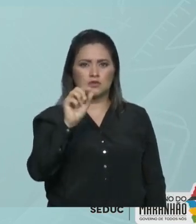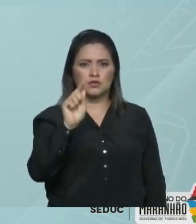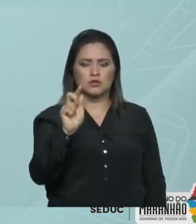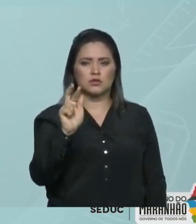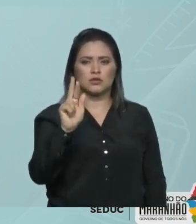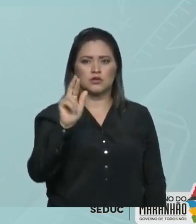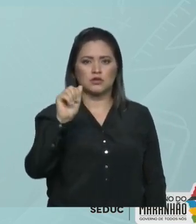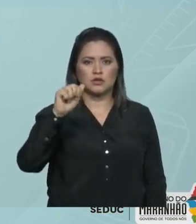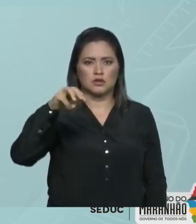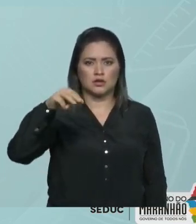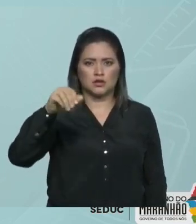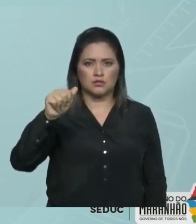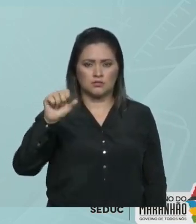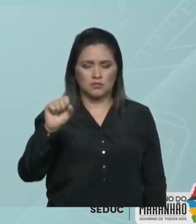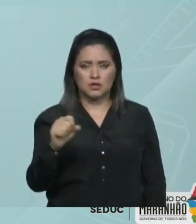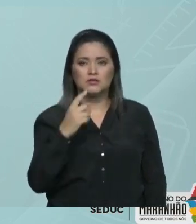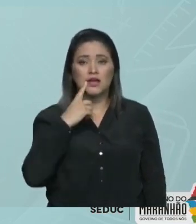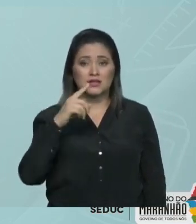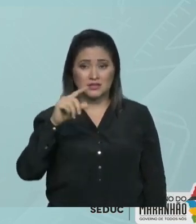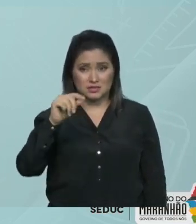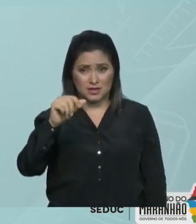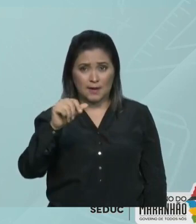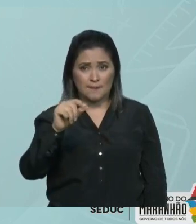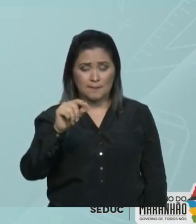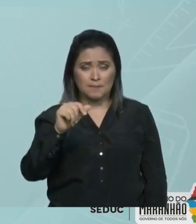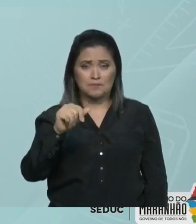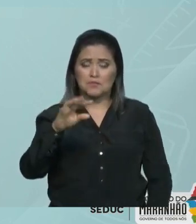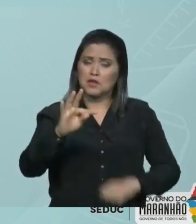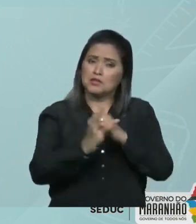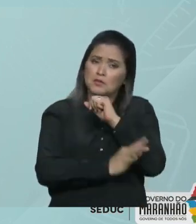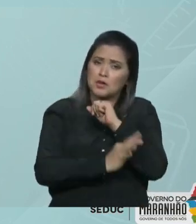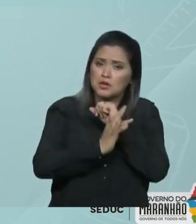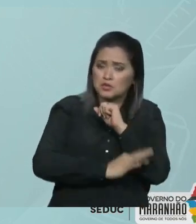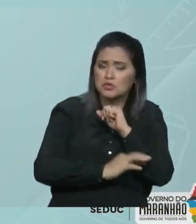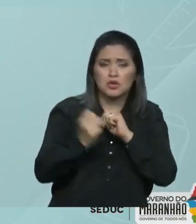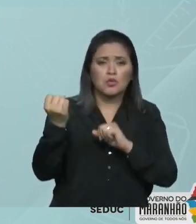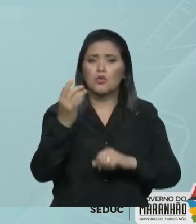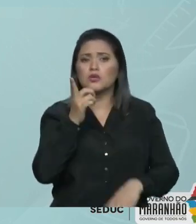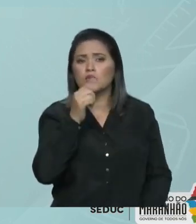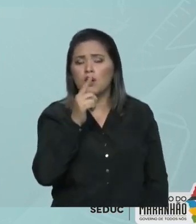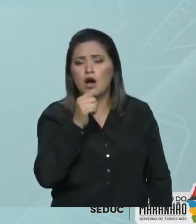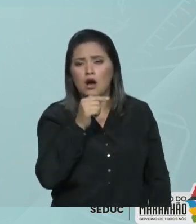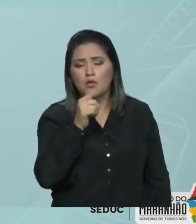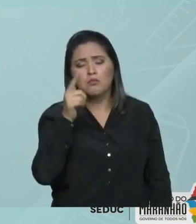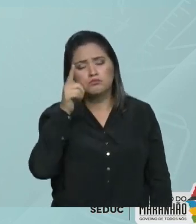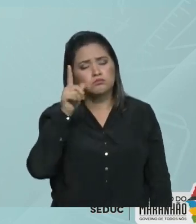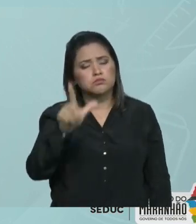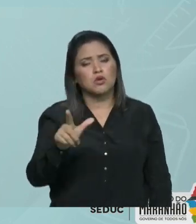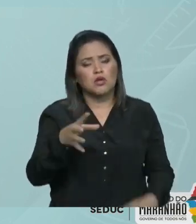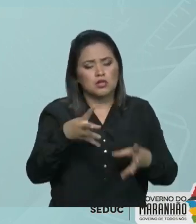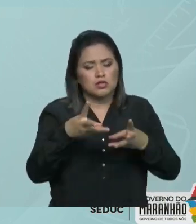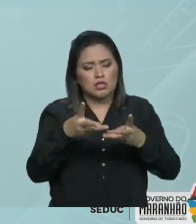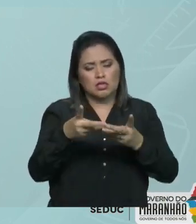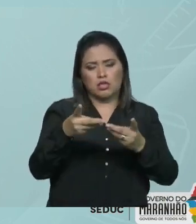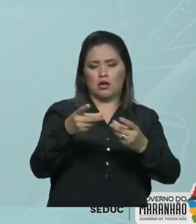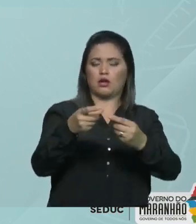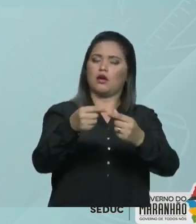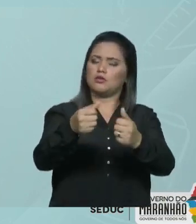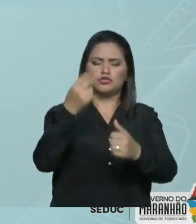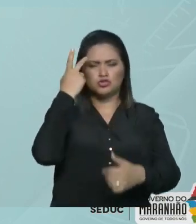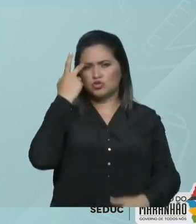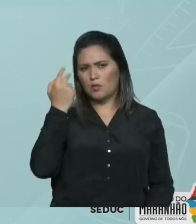o sal consegue dissolver tranquilamente nesta temperatura e com esta quantidade de água A solução dissolve totalmente, ok?